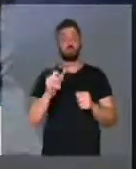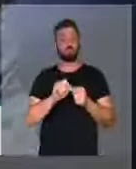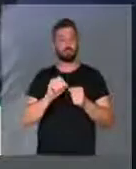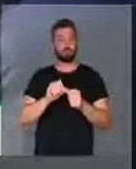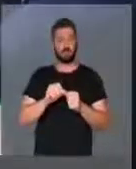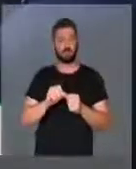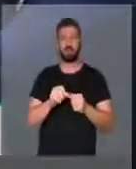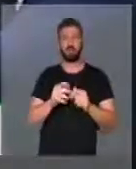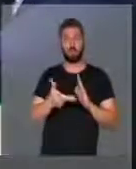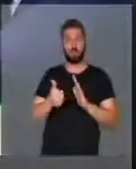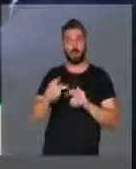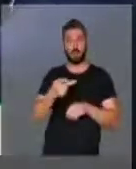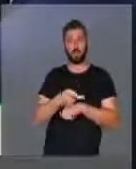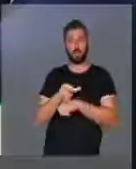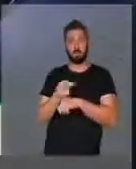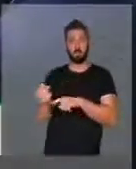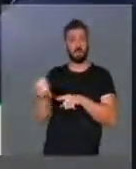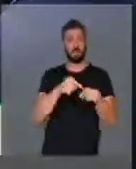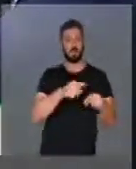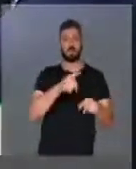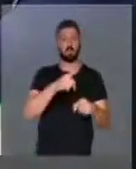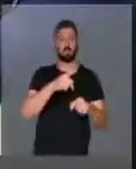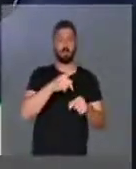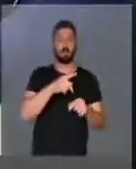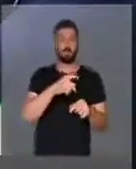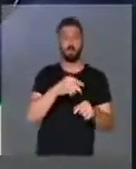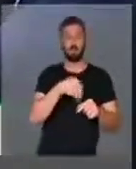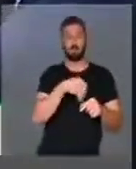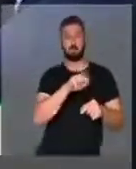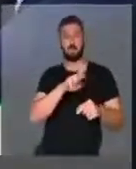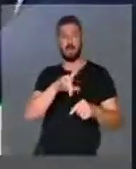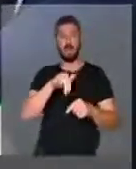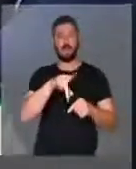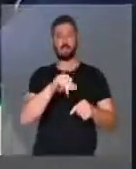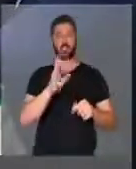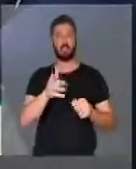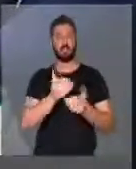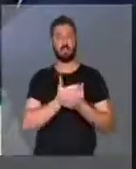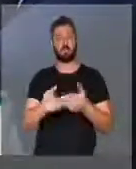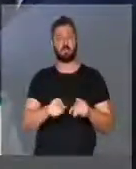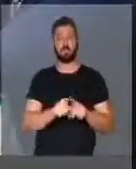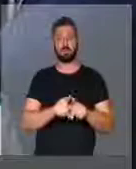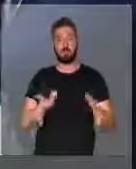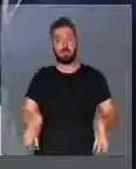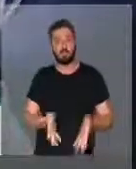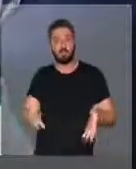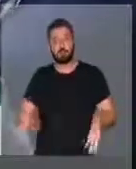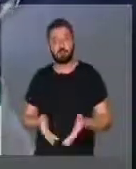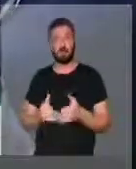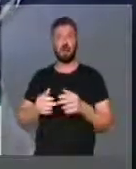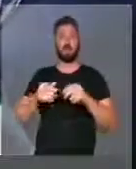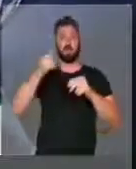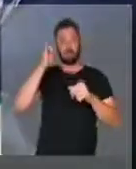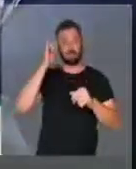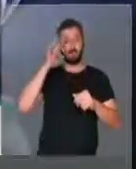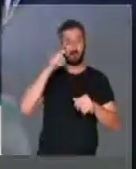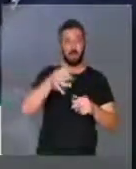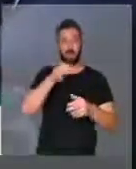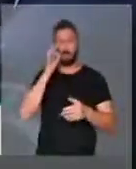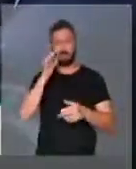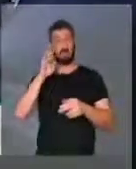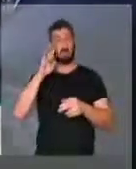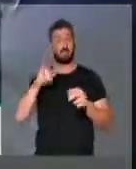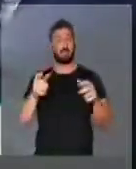de café de qualidade, Mairlândia agora também assume esse protagonismo para estimular os nossos cafeicultores, principalmente da